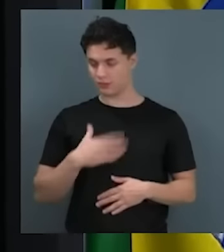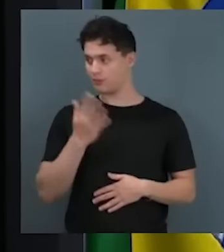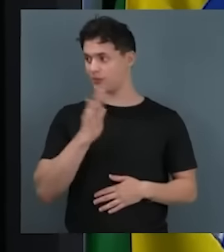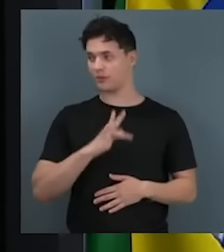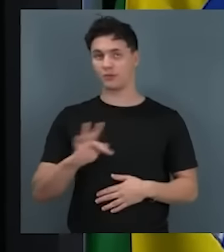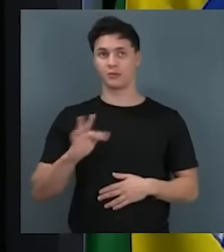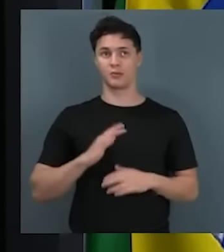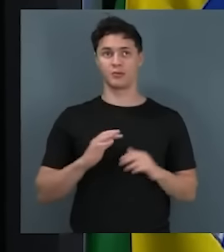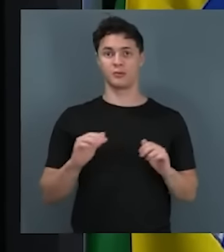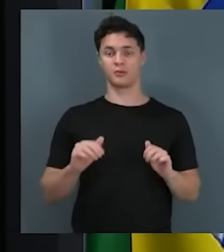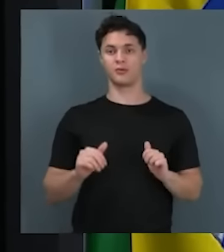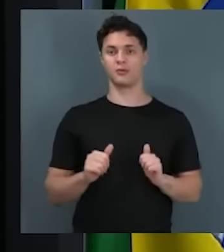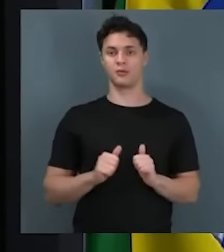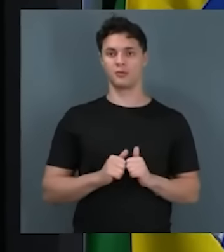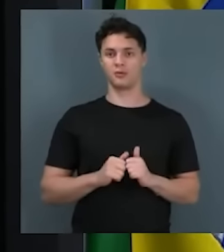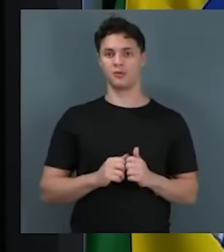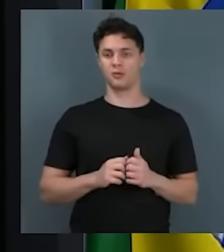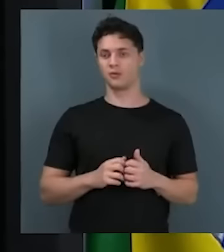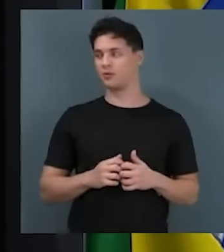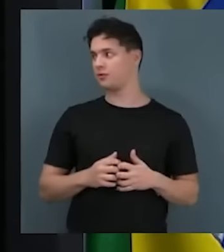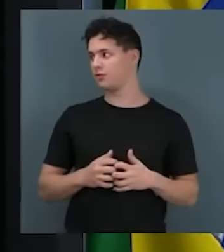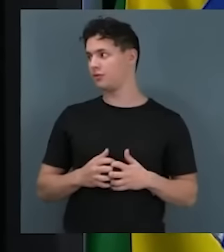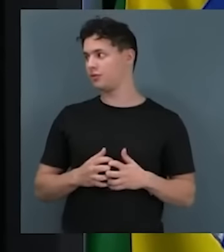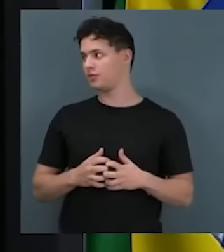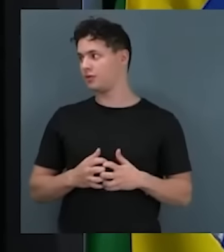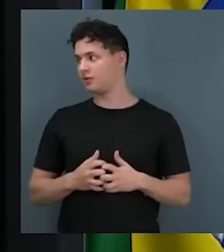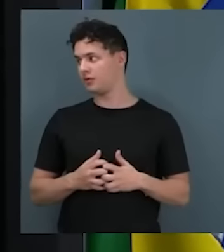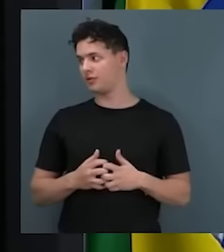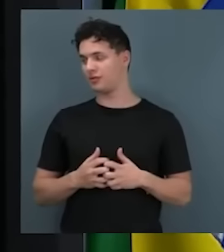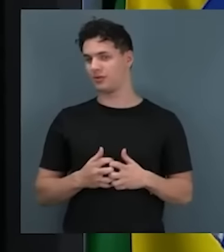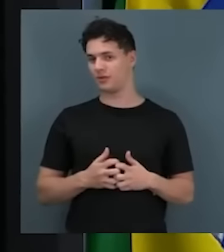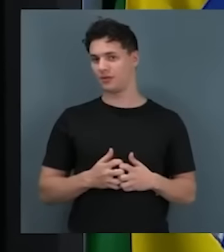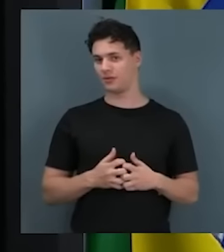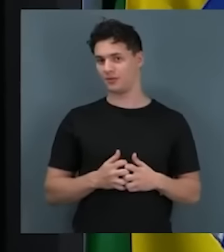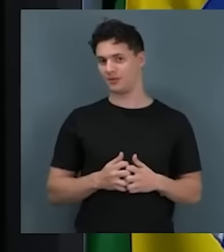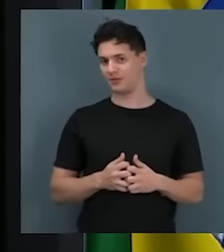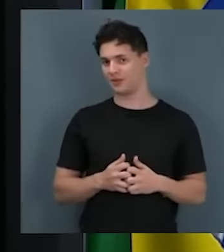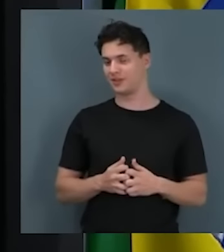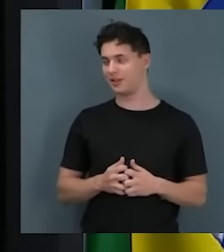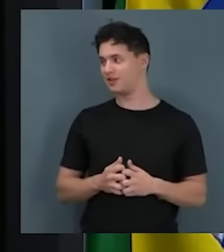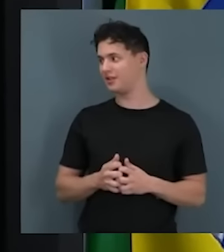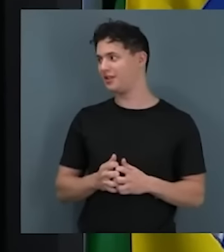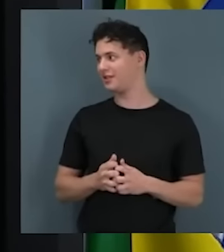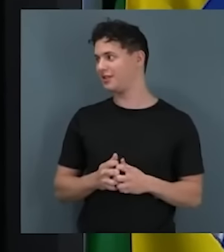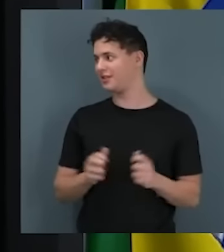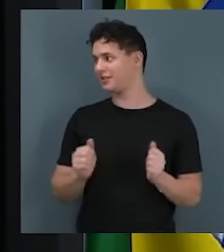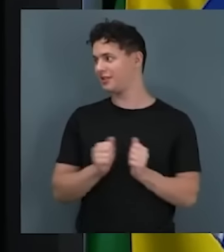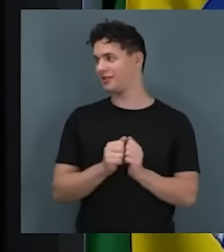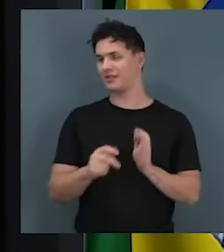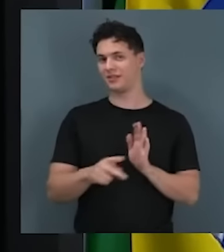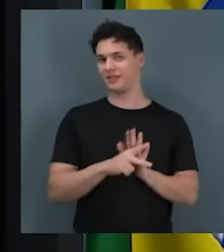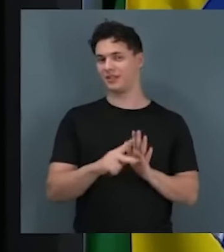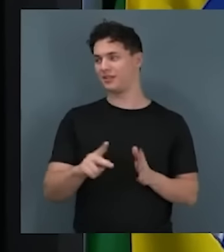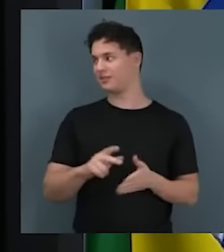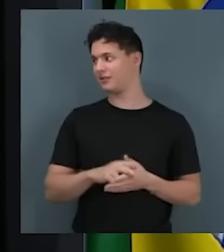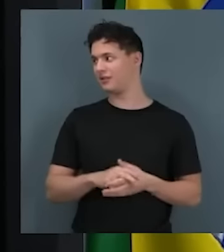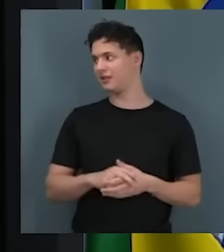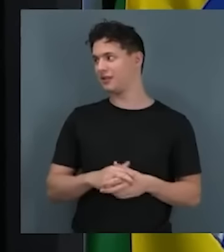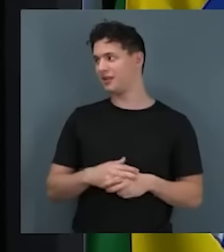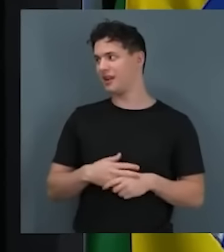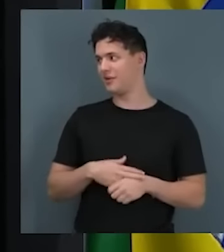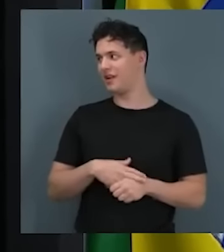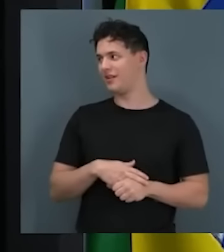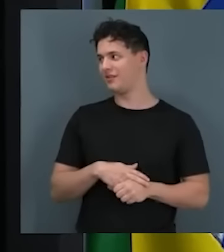enfrentamento do problema, porém, eu entendo, como presidente da Comissão de Meio Ambiente, como representante de